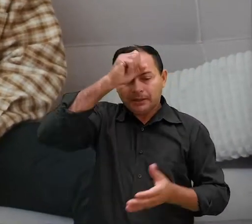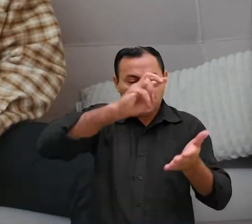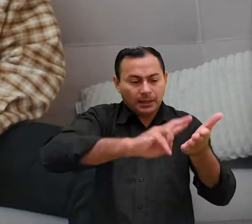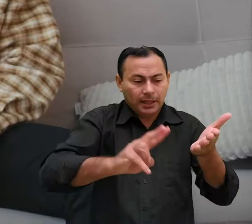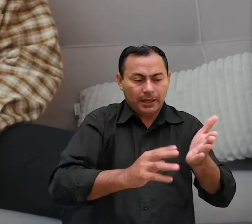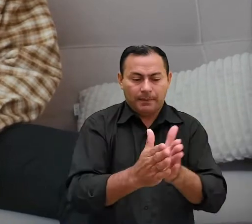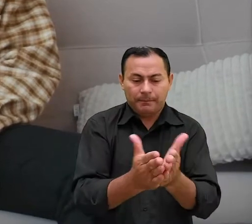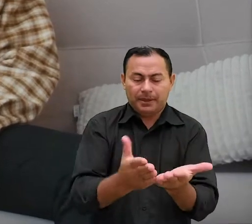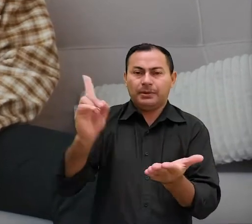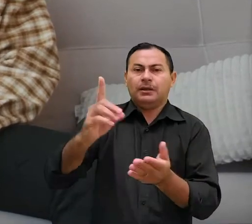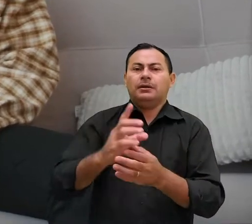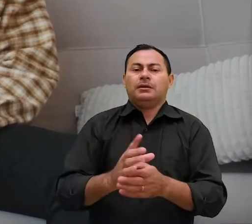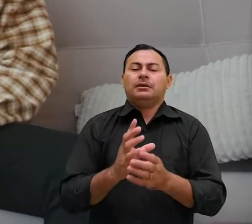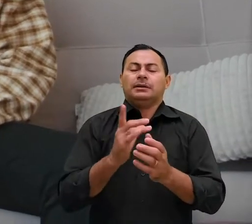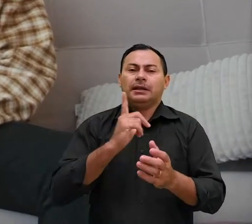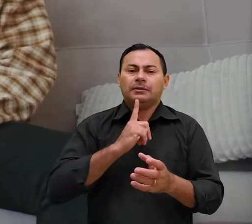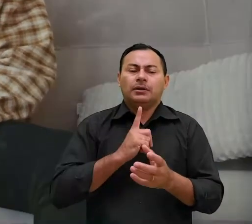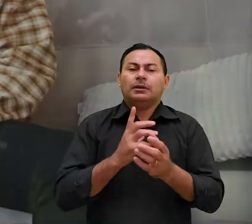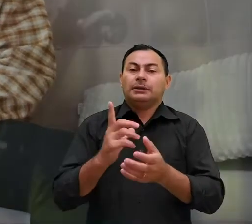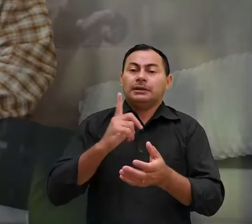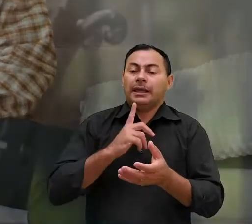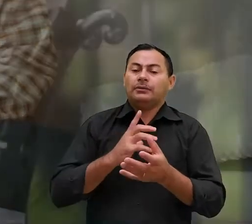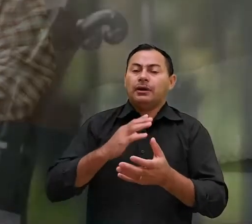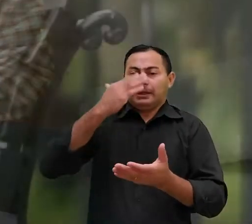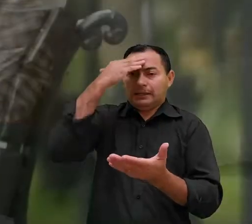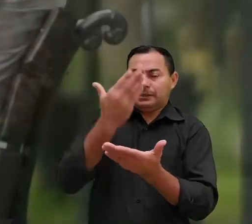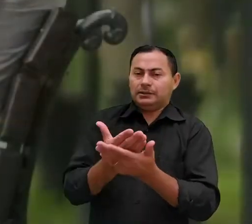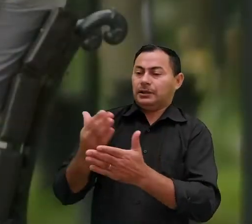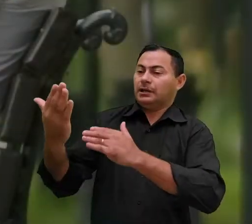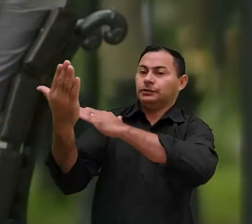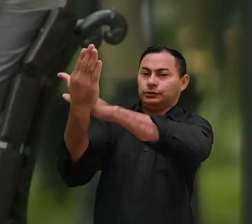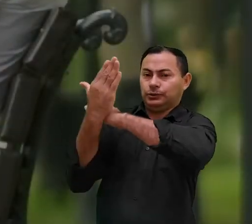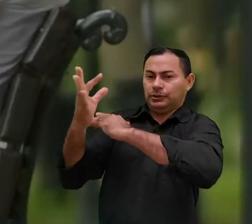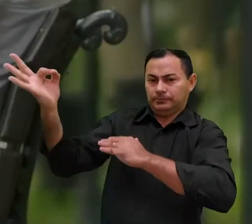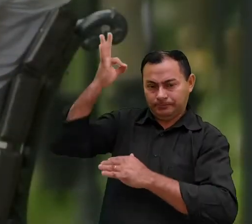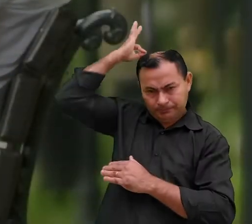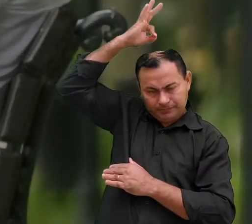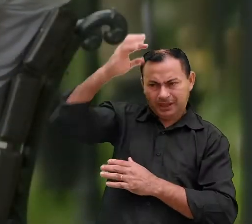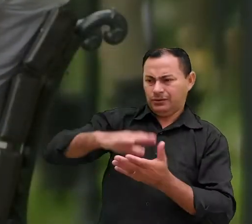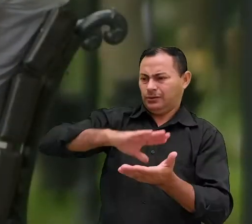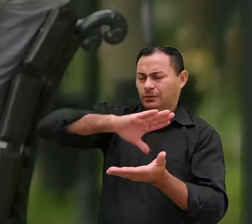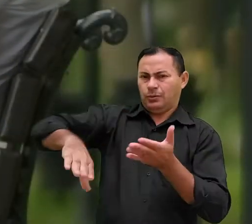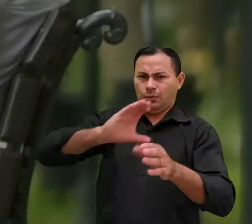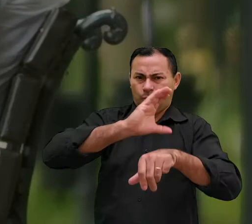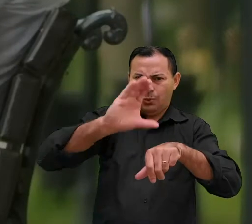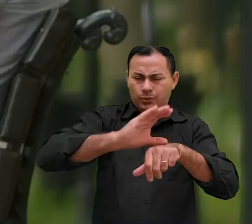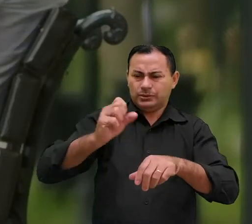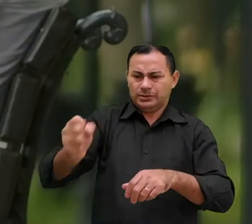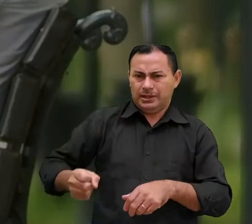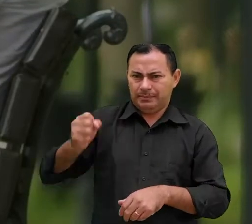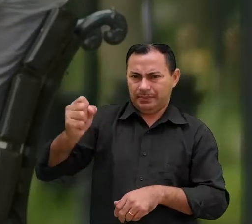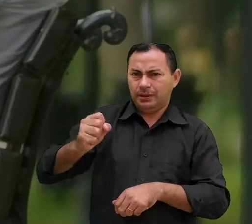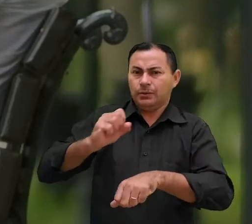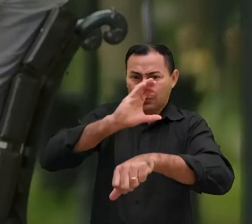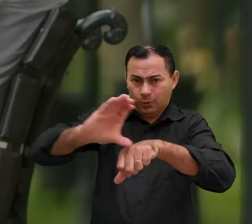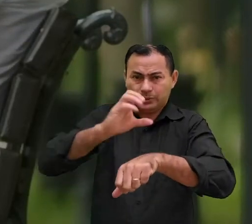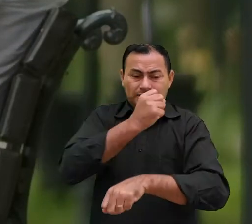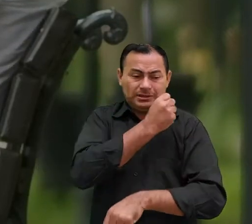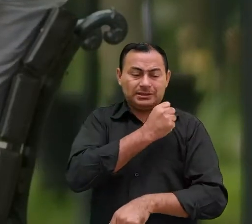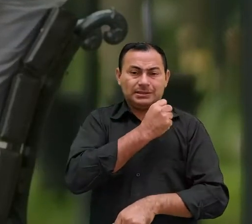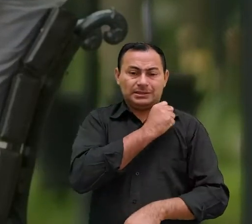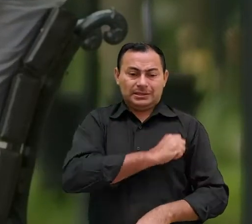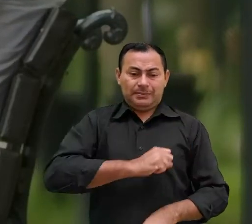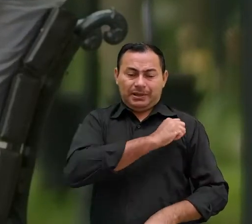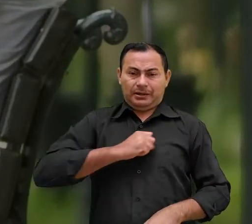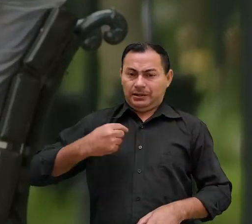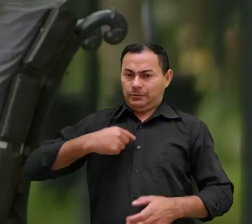aprenda a ler a Bíblia contando exclusivamente com a ajuda do Espírito Santo não estou invalidando um curso no seminário como o